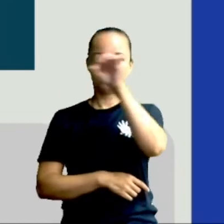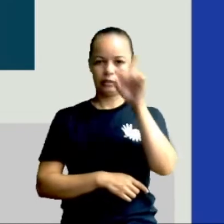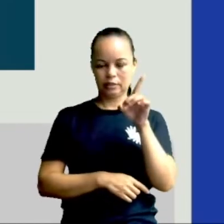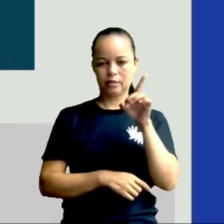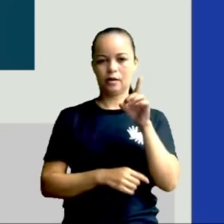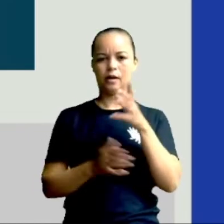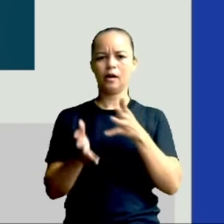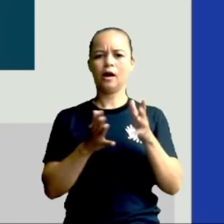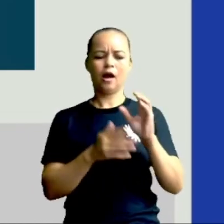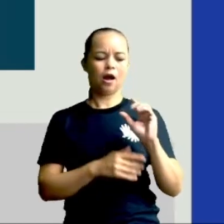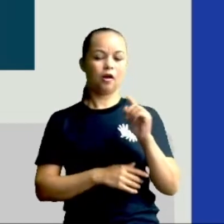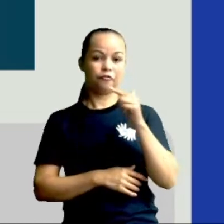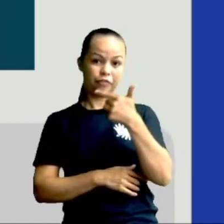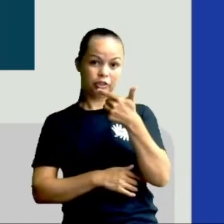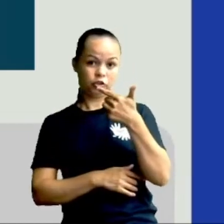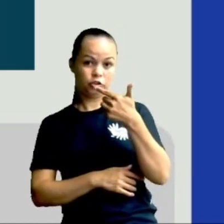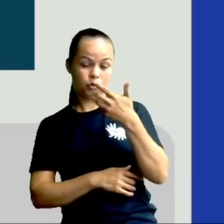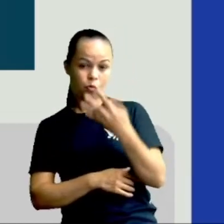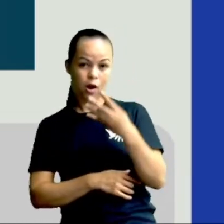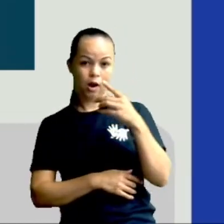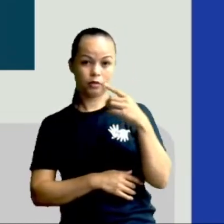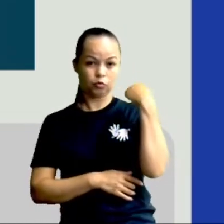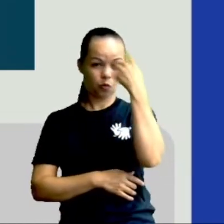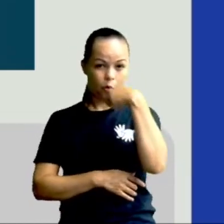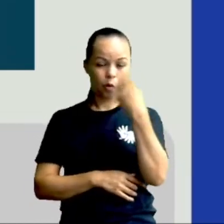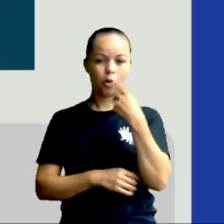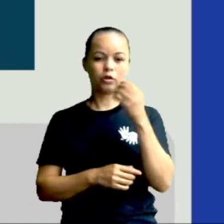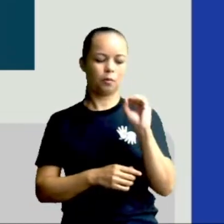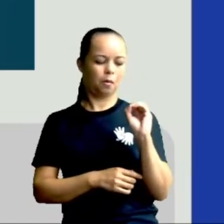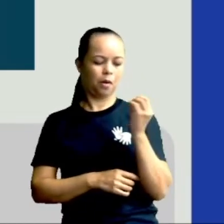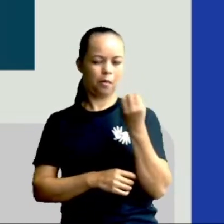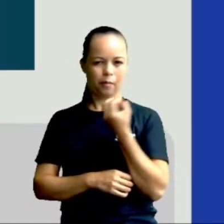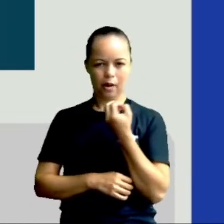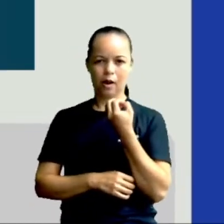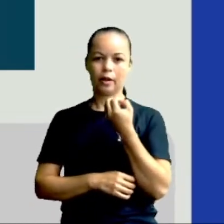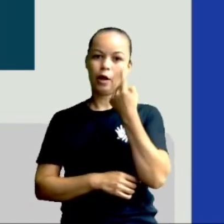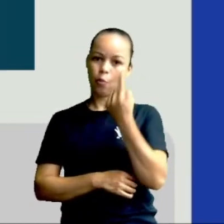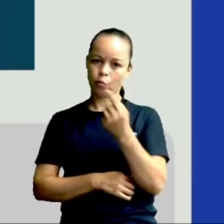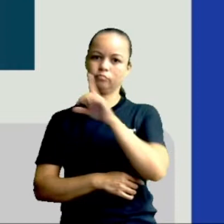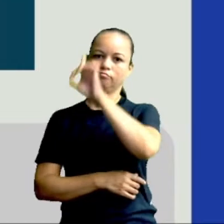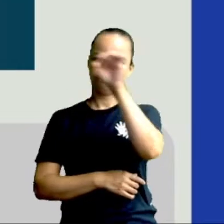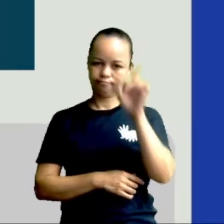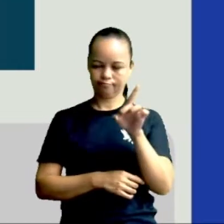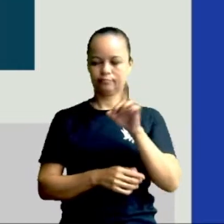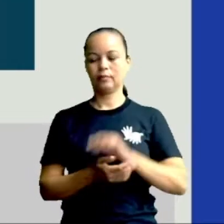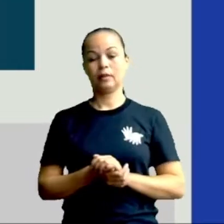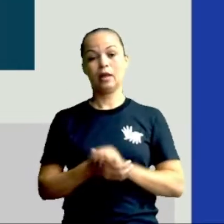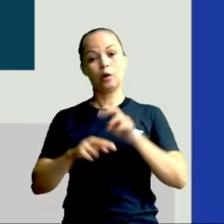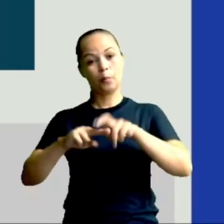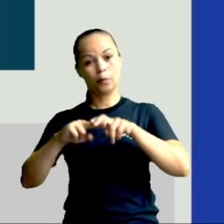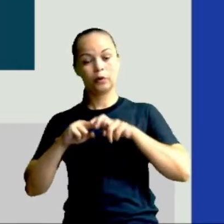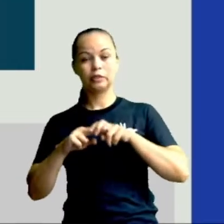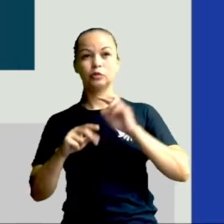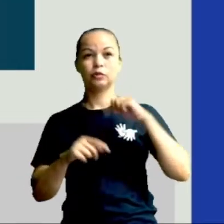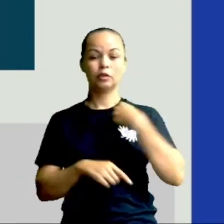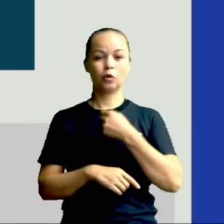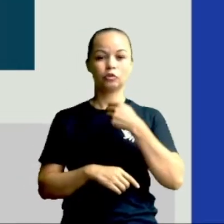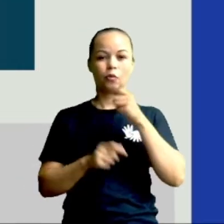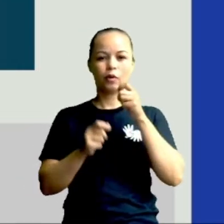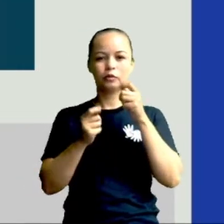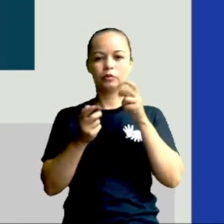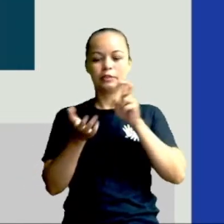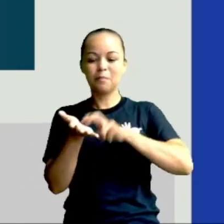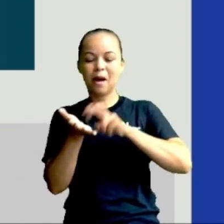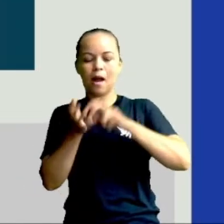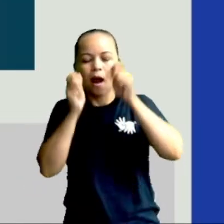Terra leva 24 horas para girar em torno de si mesma. Ou seja, um dia. Tá bom? Por isso que quando a gente acorda de manhã, o Sol está lá de um